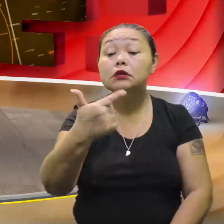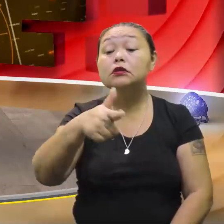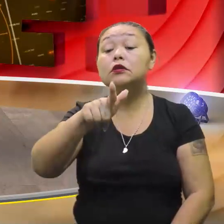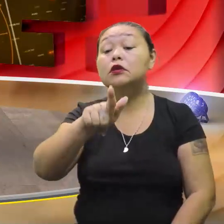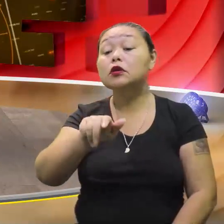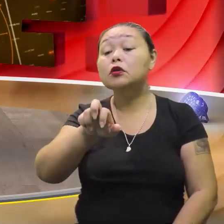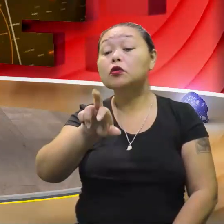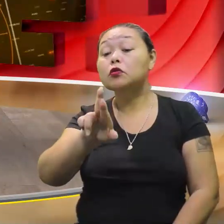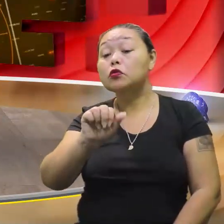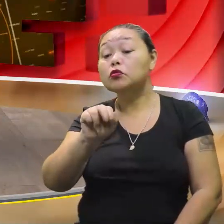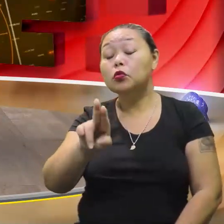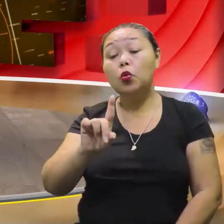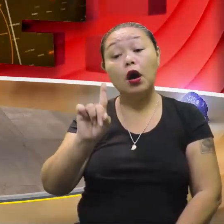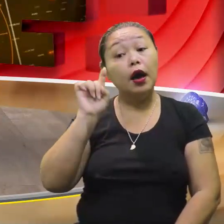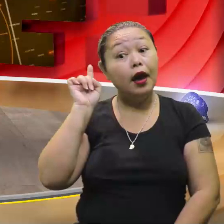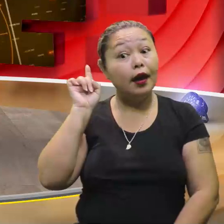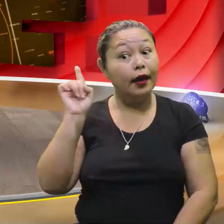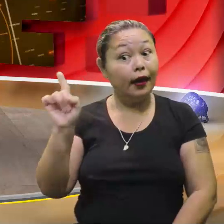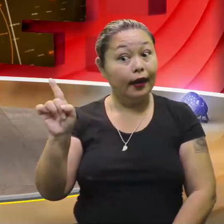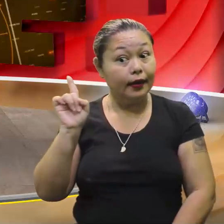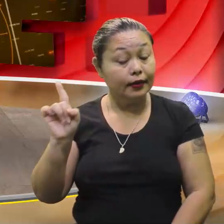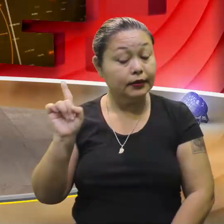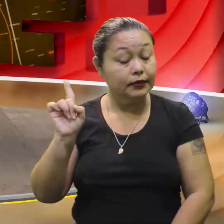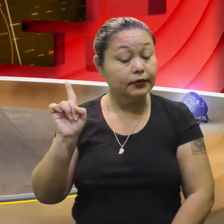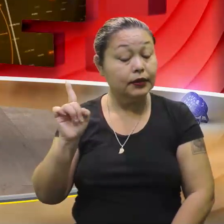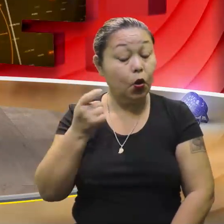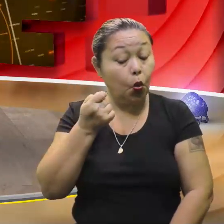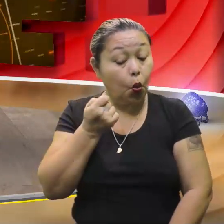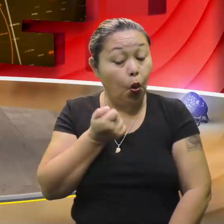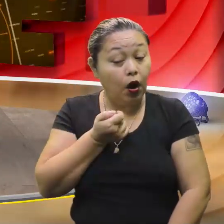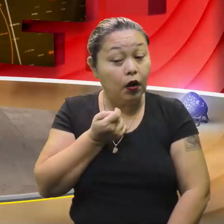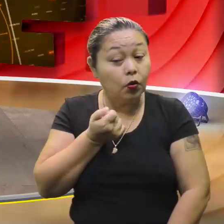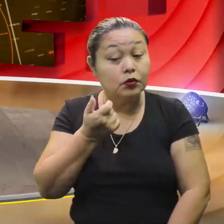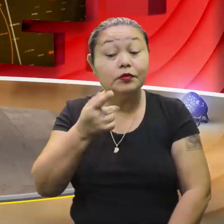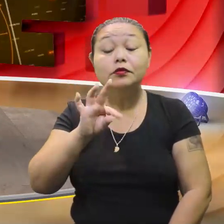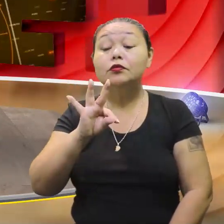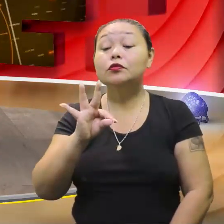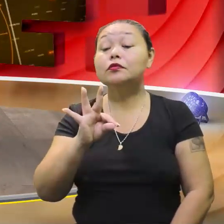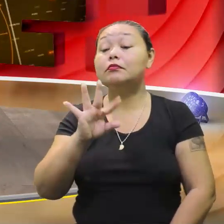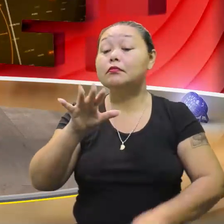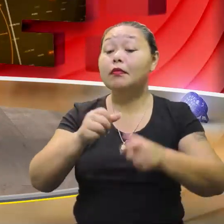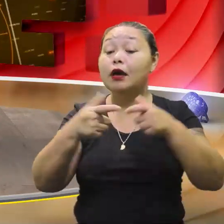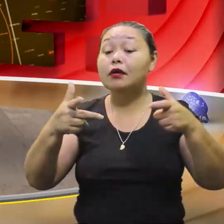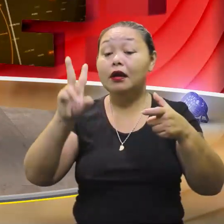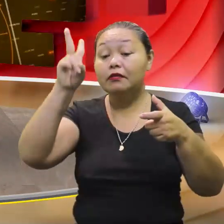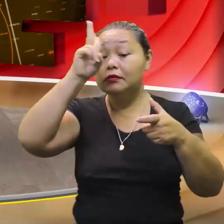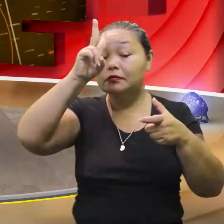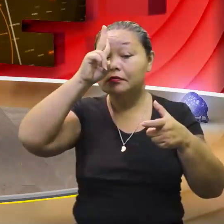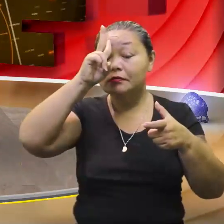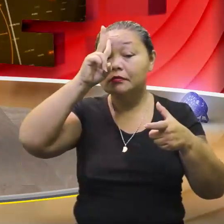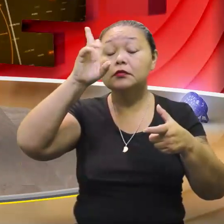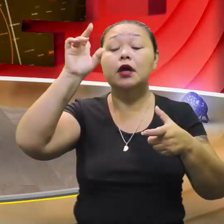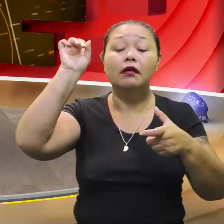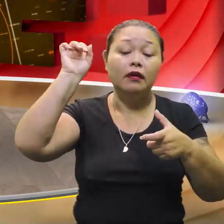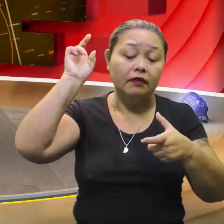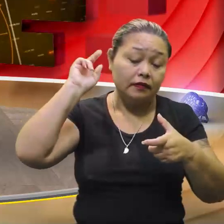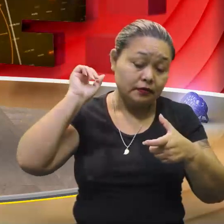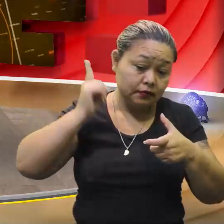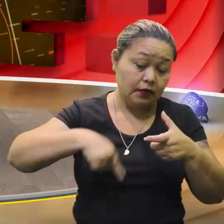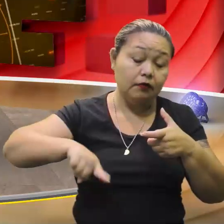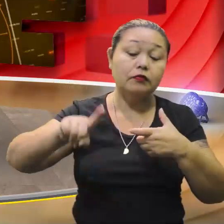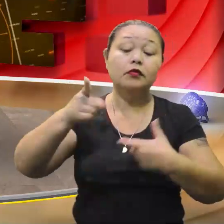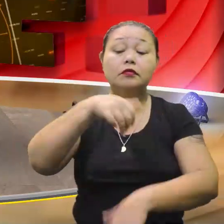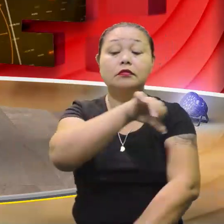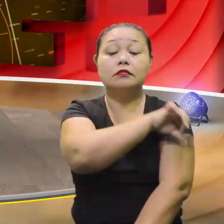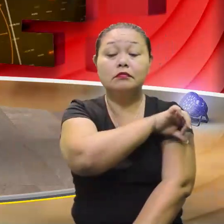essa daí eu tenho quase certeza que a maioria vai lembrar. Por quê? Ela foi muito trabalhada no